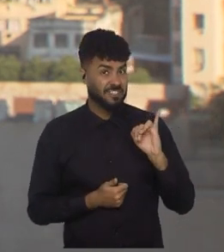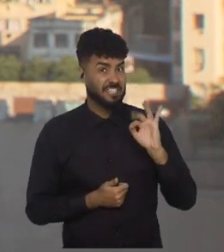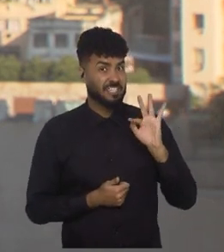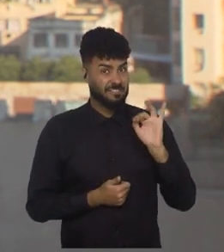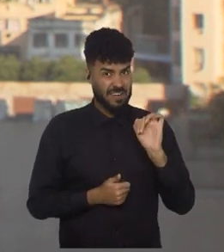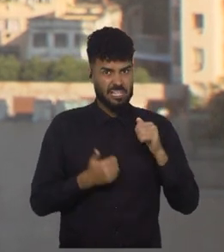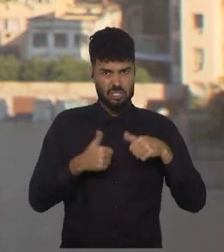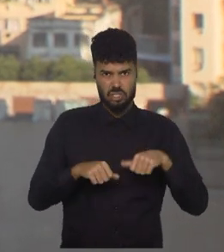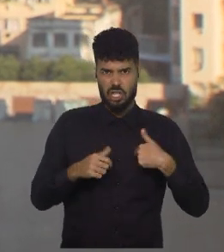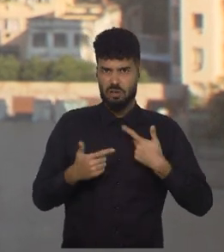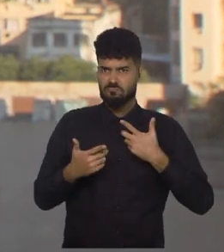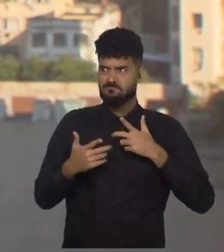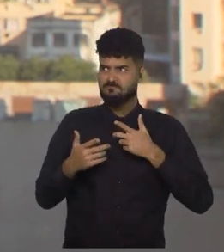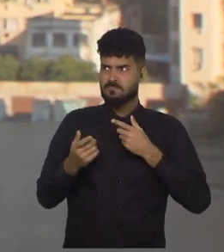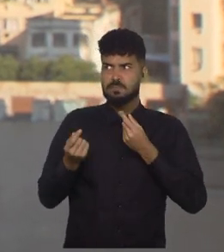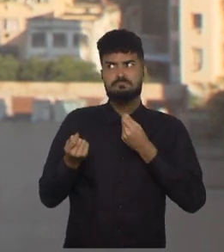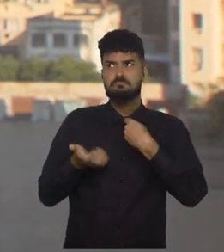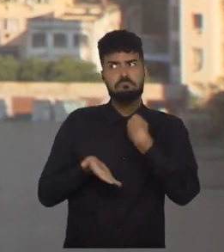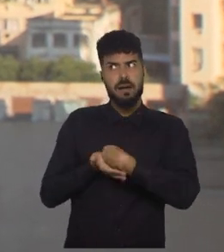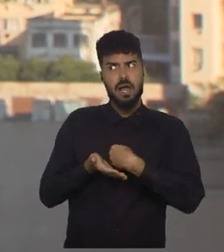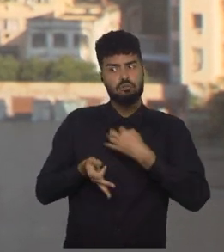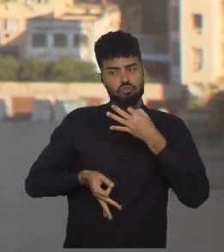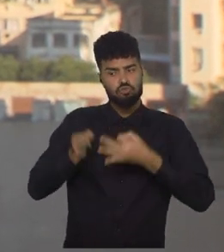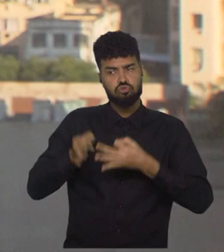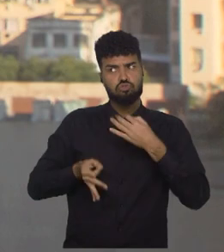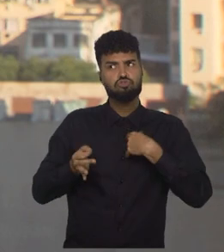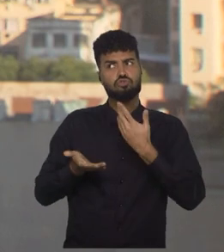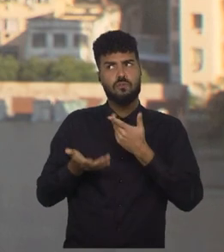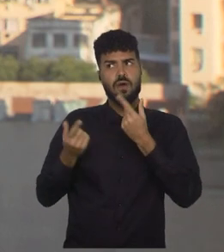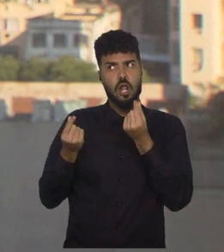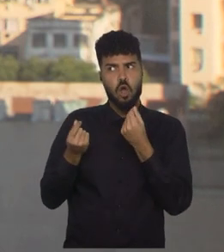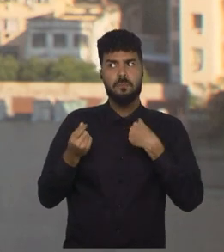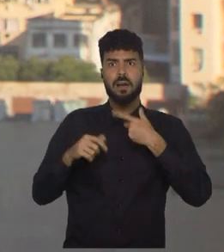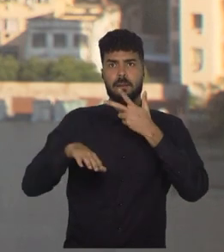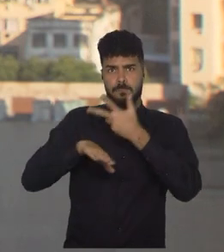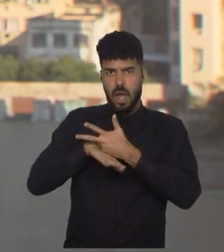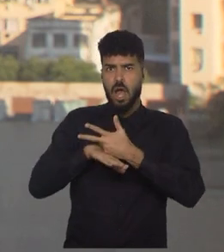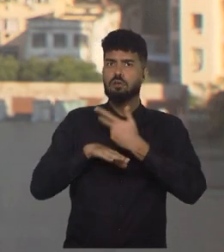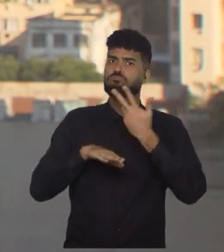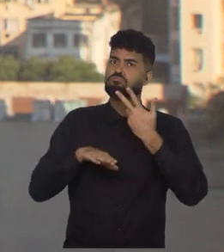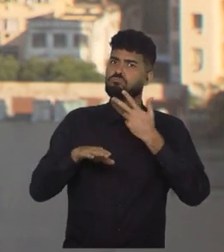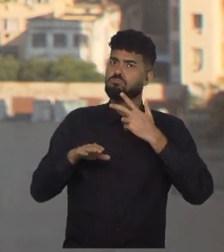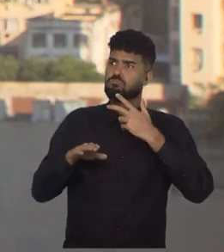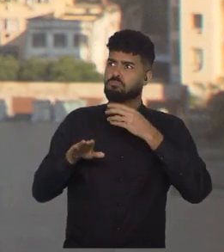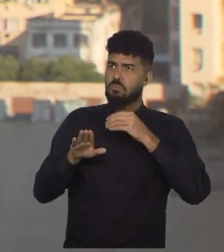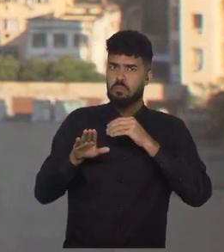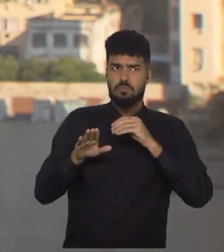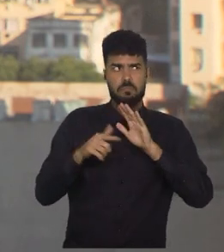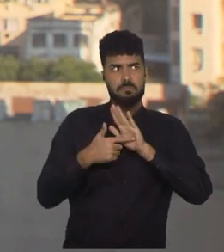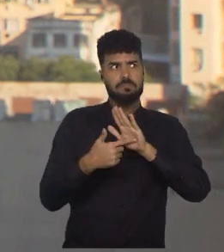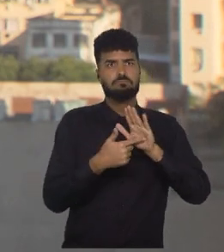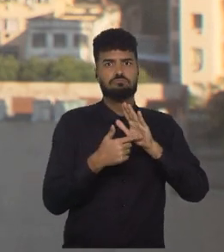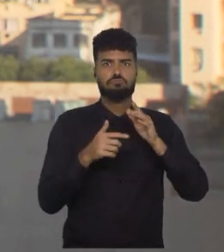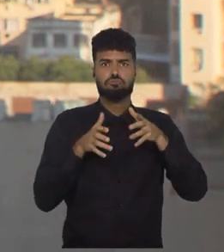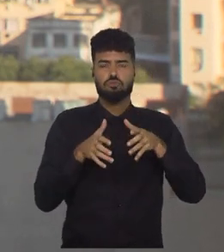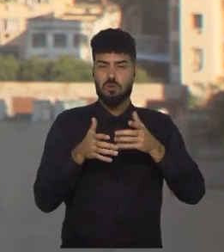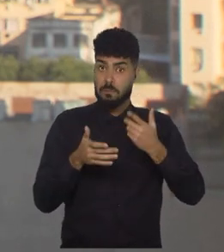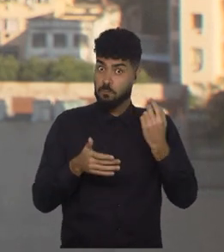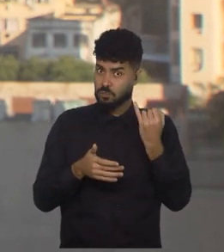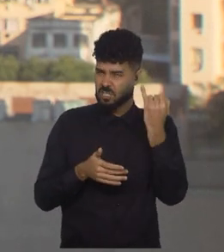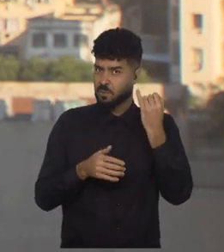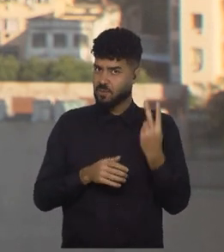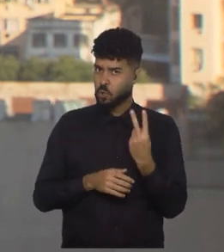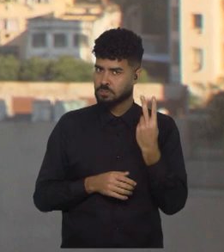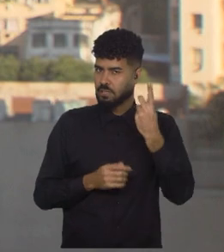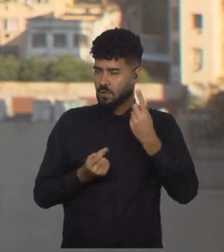com as emissoras por um valor justo para poder passar, para poder transmitir os jogos. Isso é importante para valorizar. Além